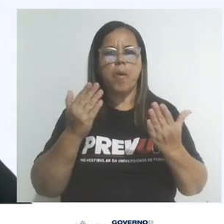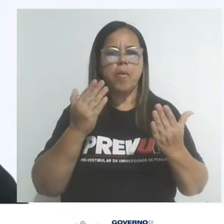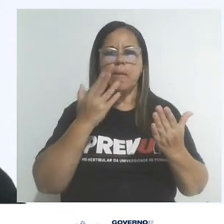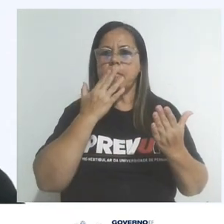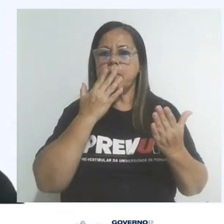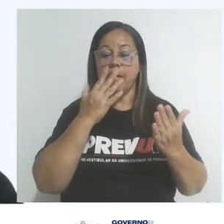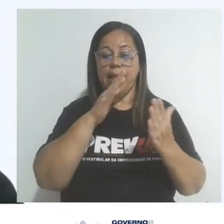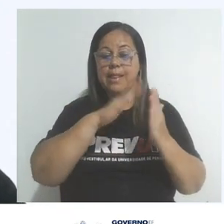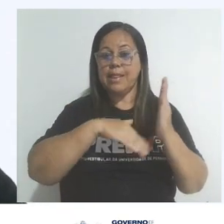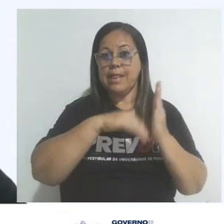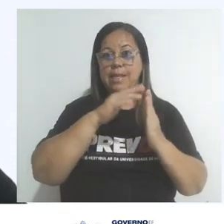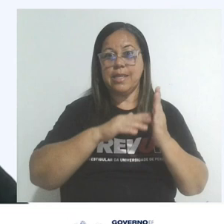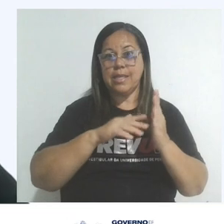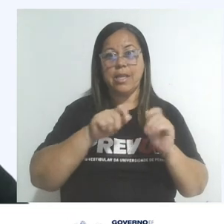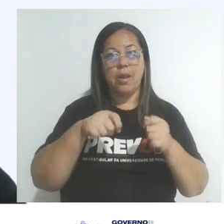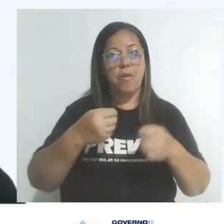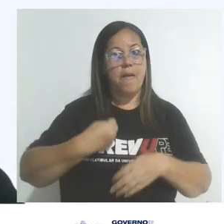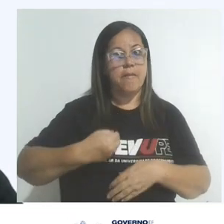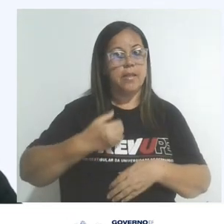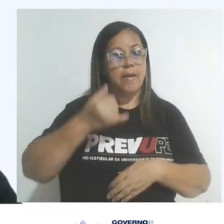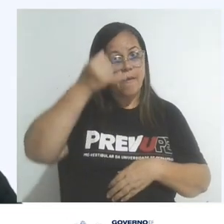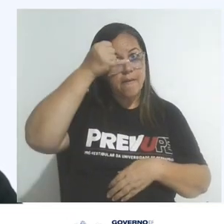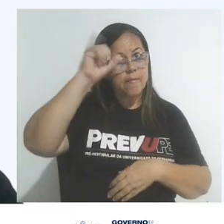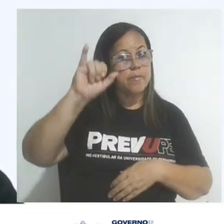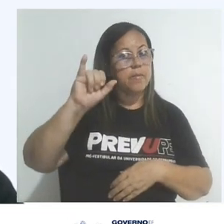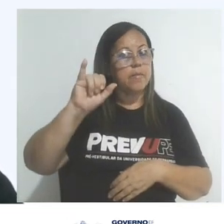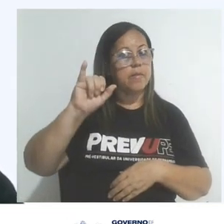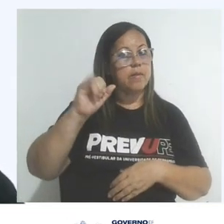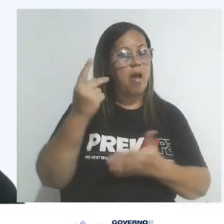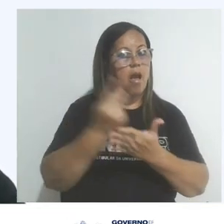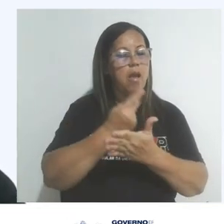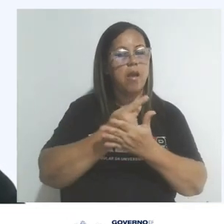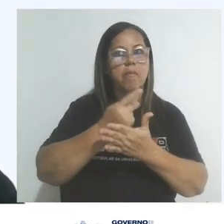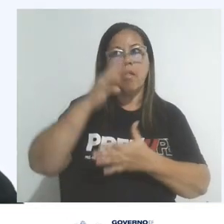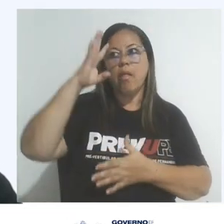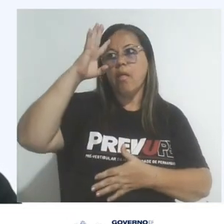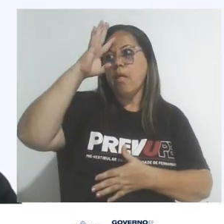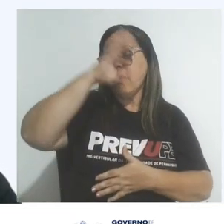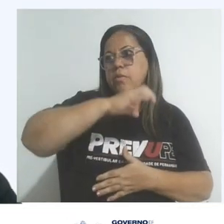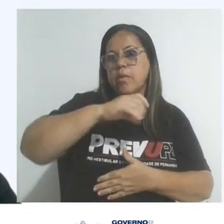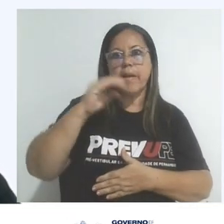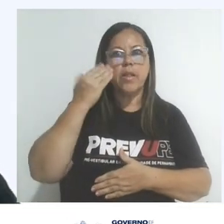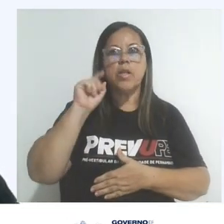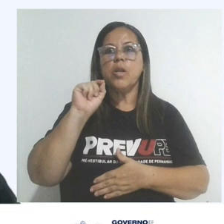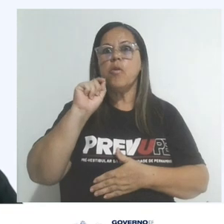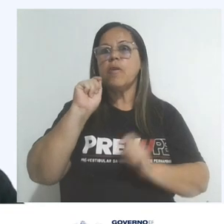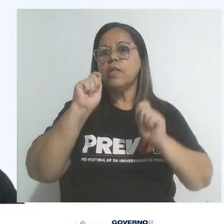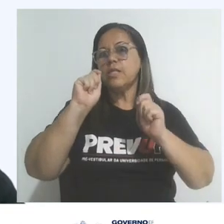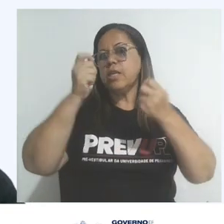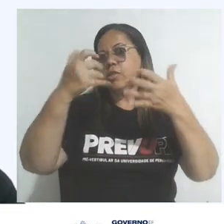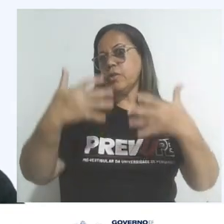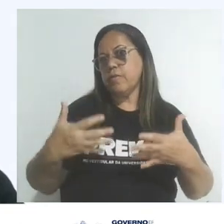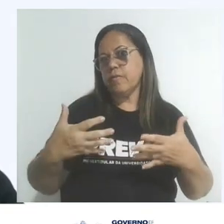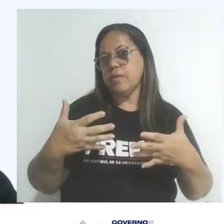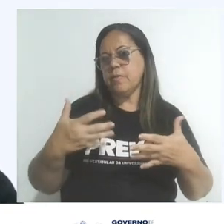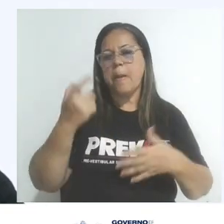sua construção textual. Evite erros que possam distrair o leitor e comprometer a compreensão das suas ideias. Opte